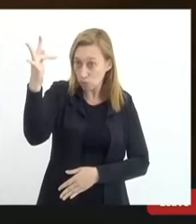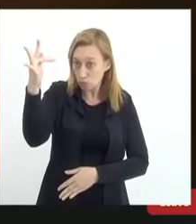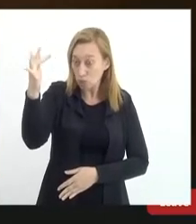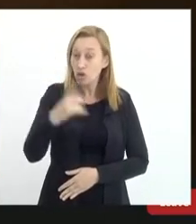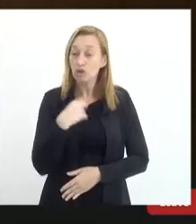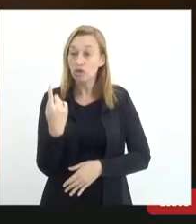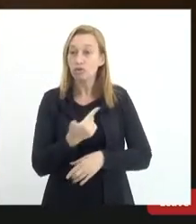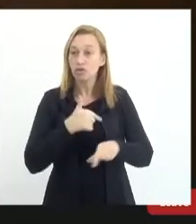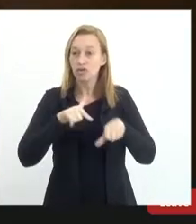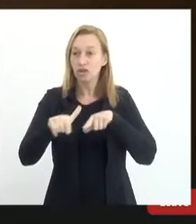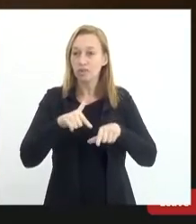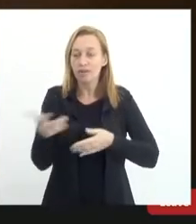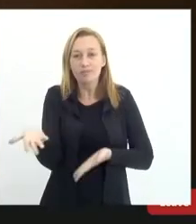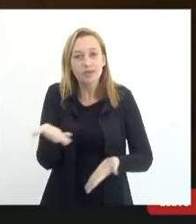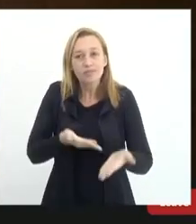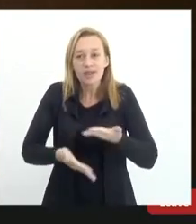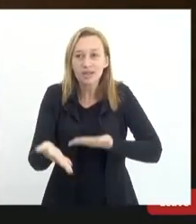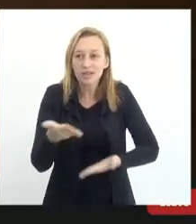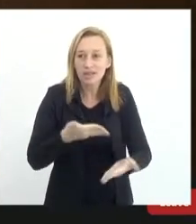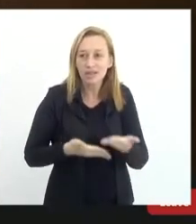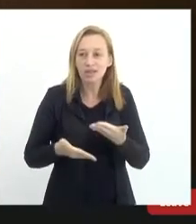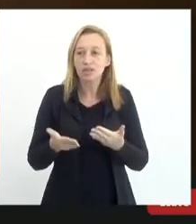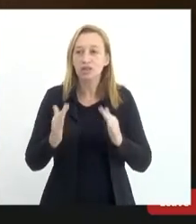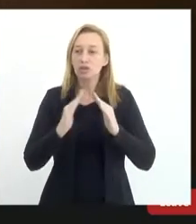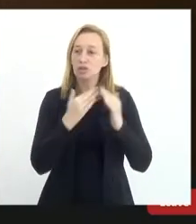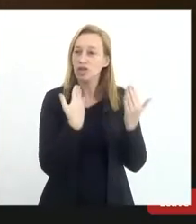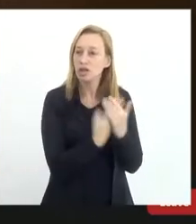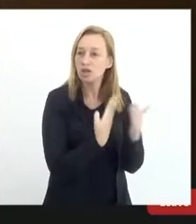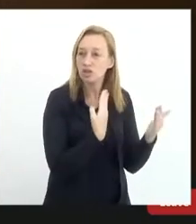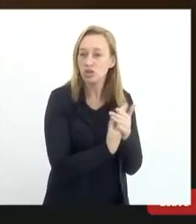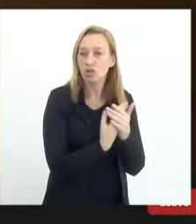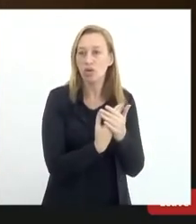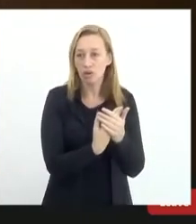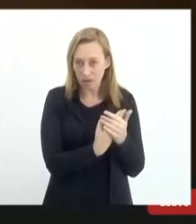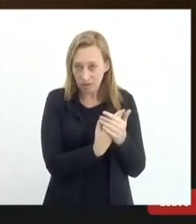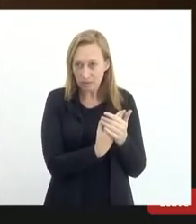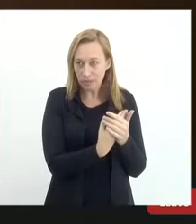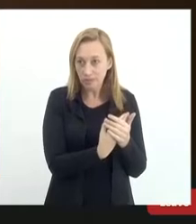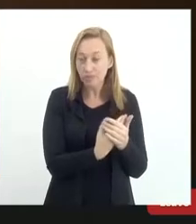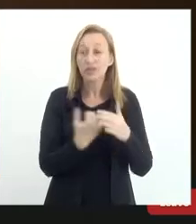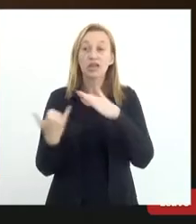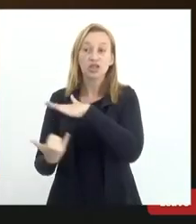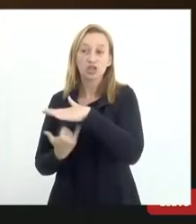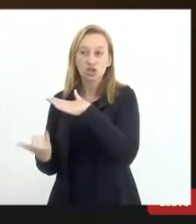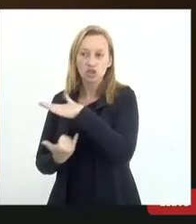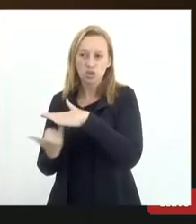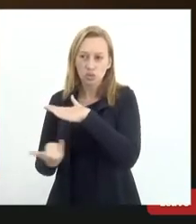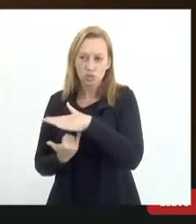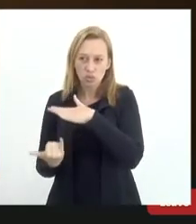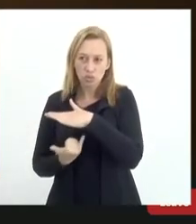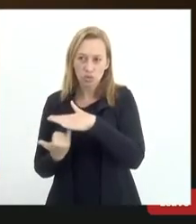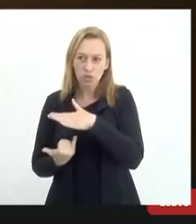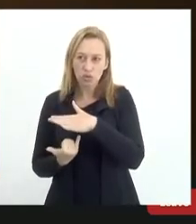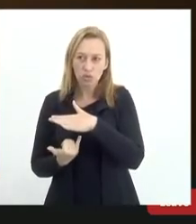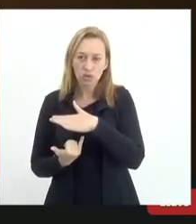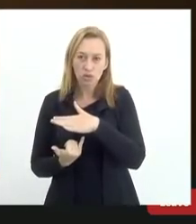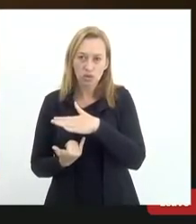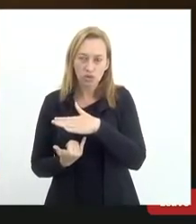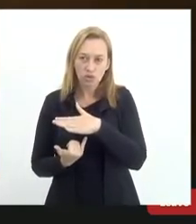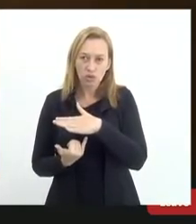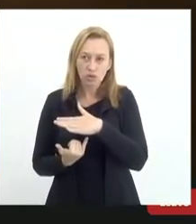trabalhamos em parceria com escolas, com colégios e com institutos pré-vestibulares,